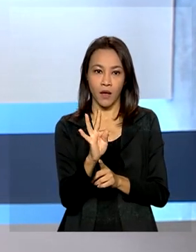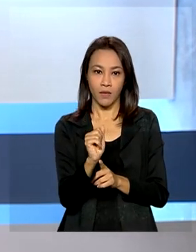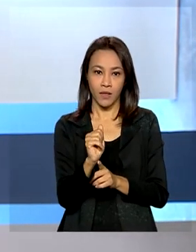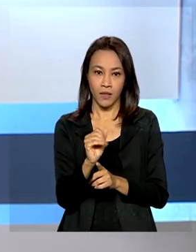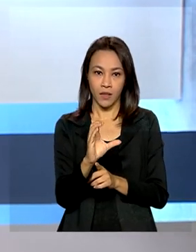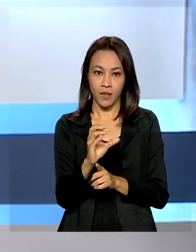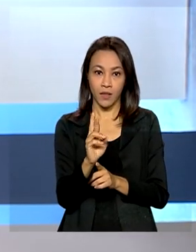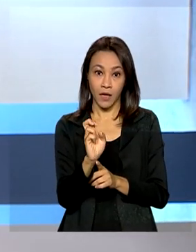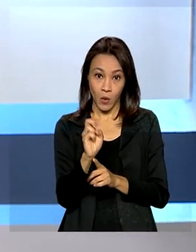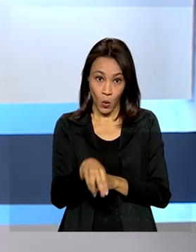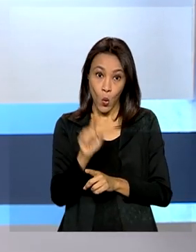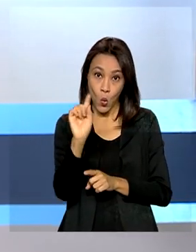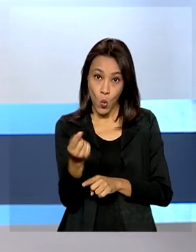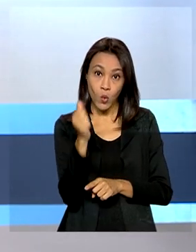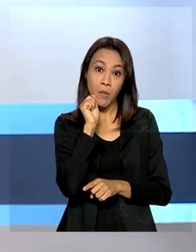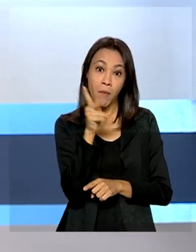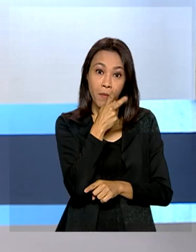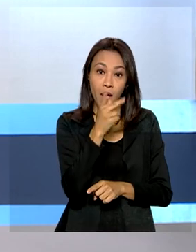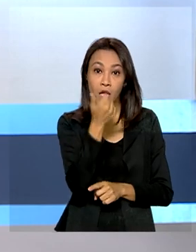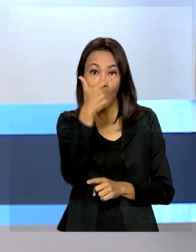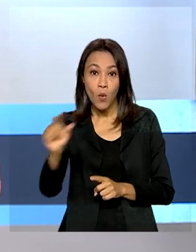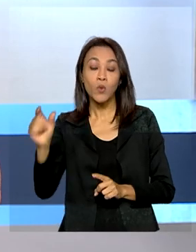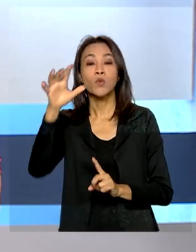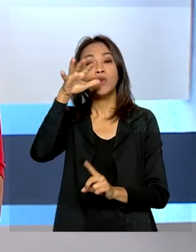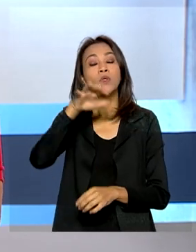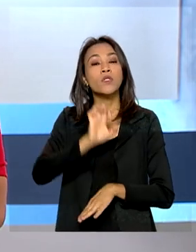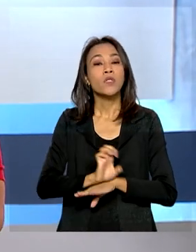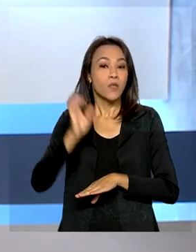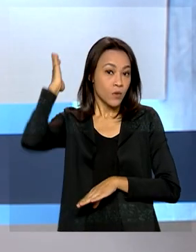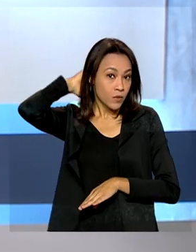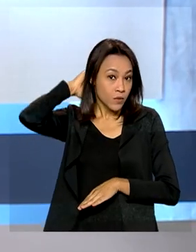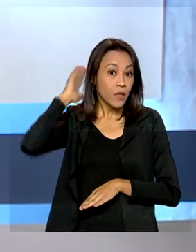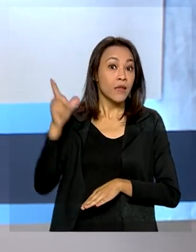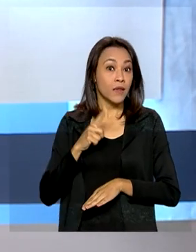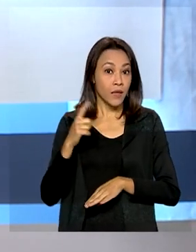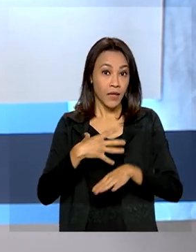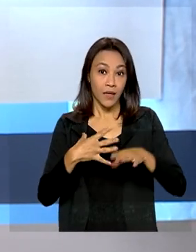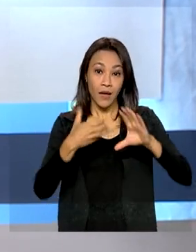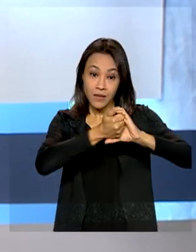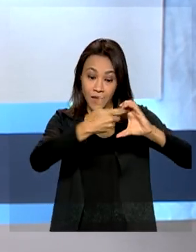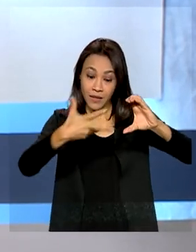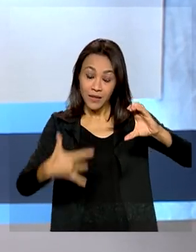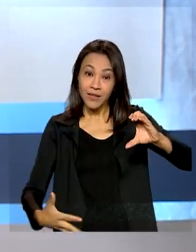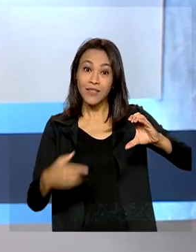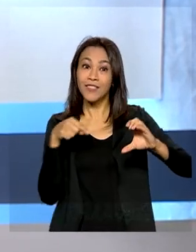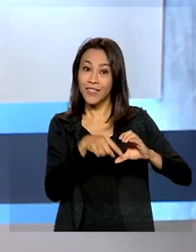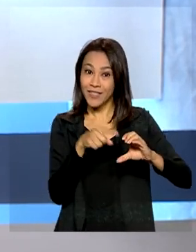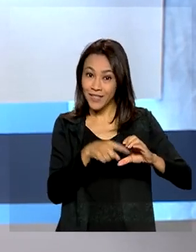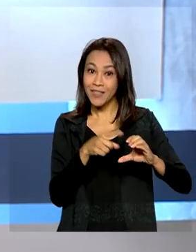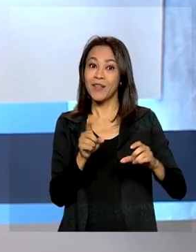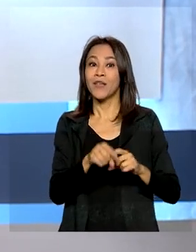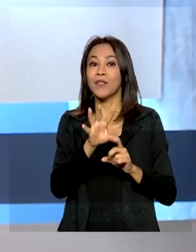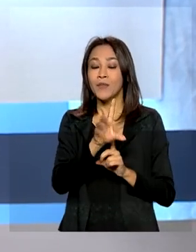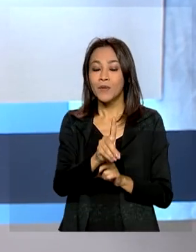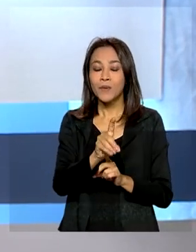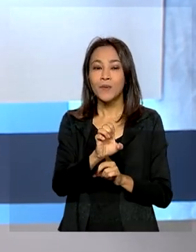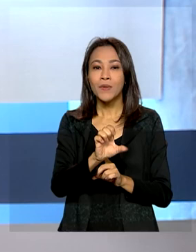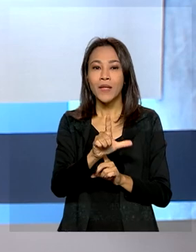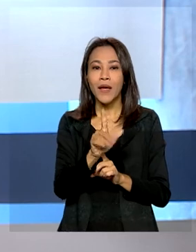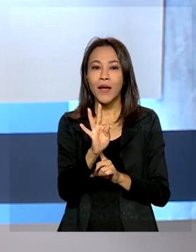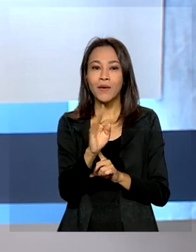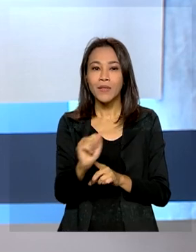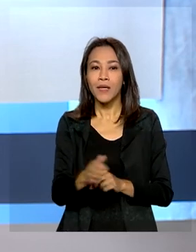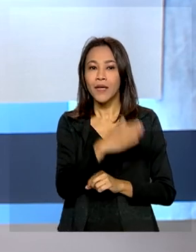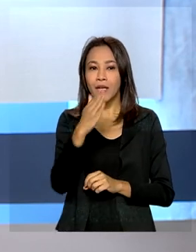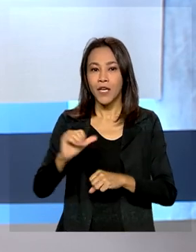e outro no Pará. A nova cepa do coronavírus combina características das variantes Delta e Ômicron. Sequenciada pela primeira vez na